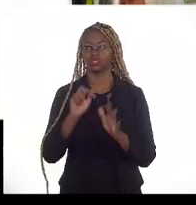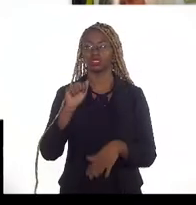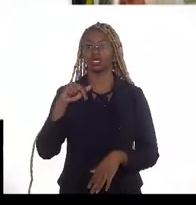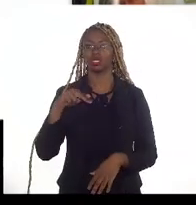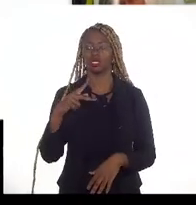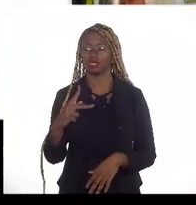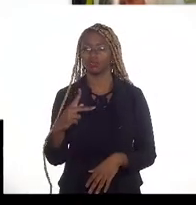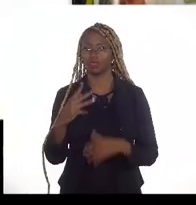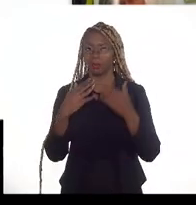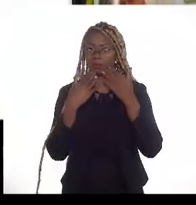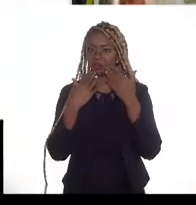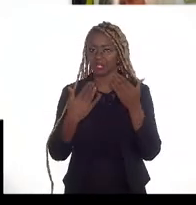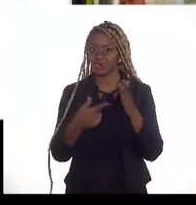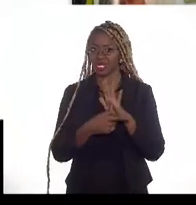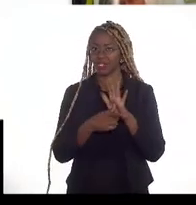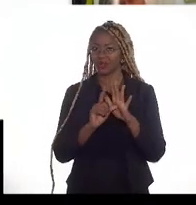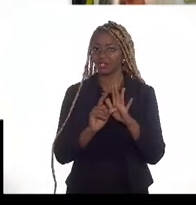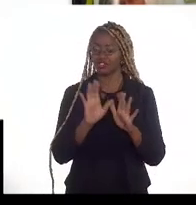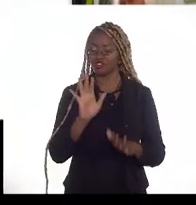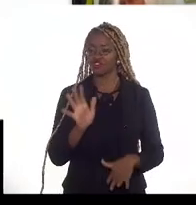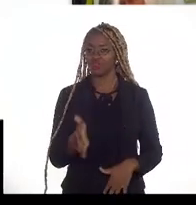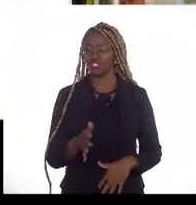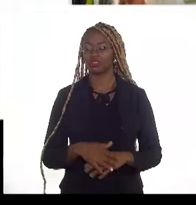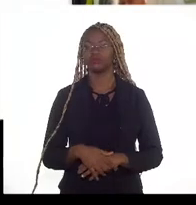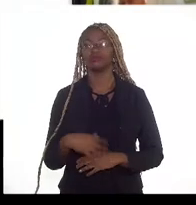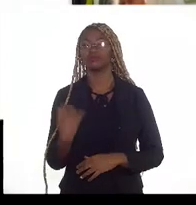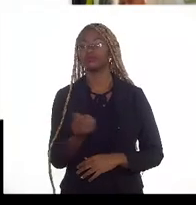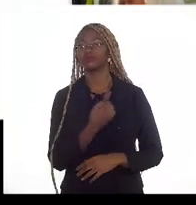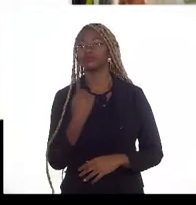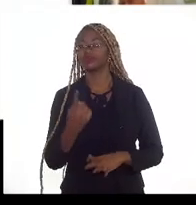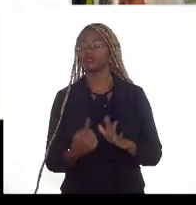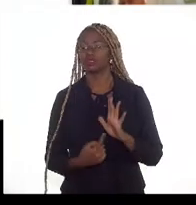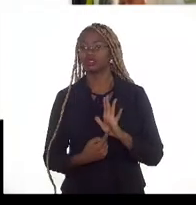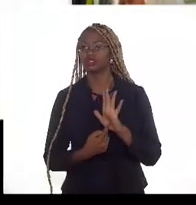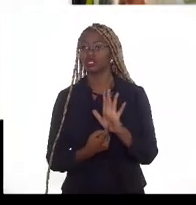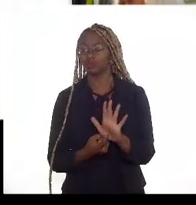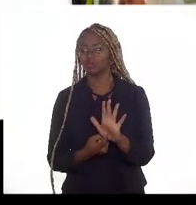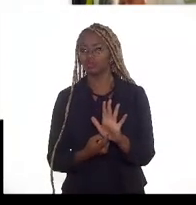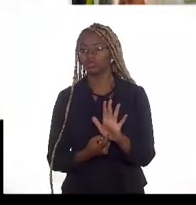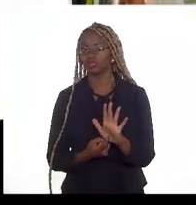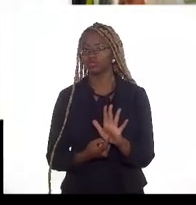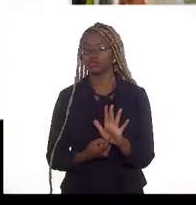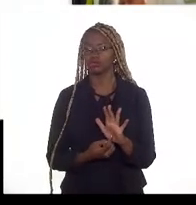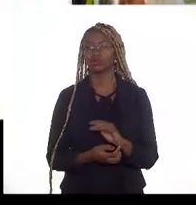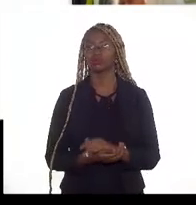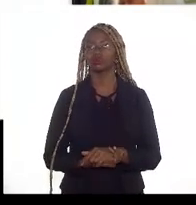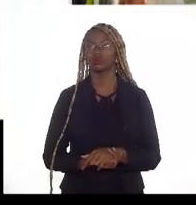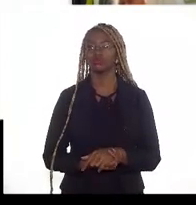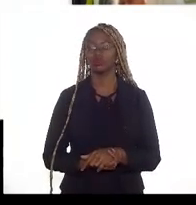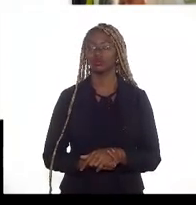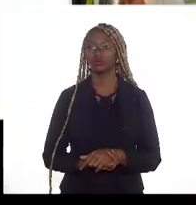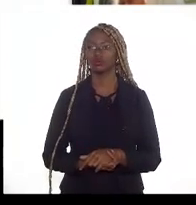apresentado antes, a gente mostra que a reinjeção